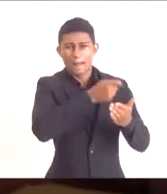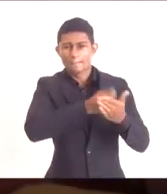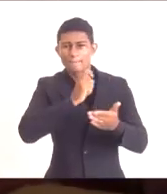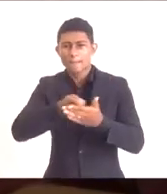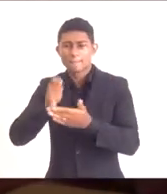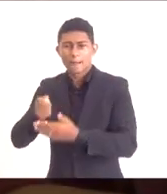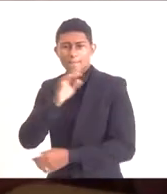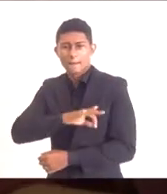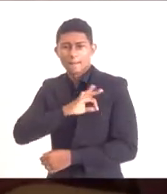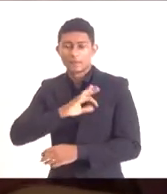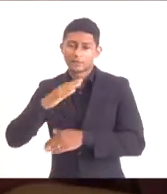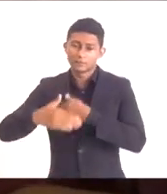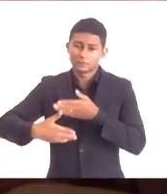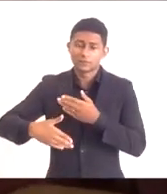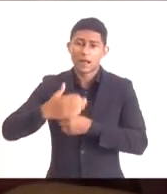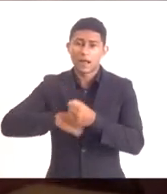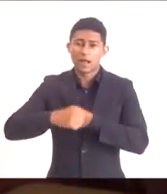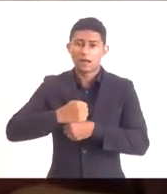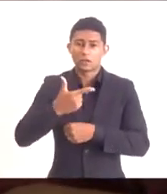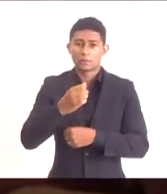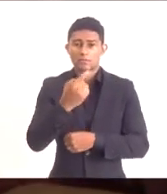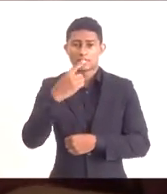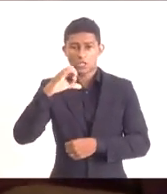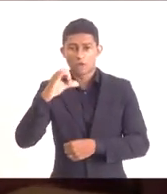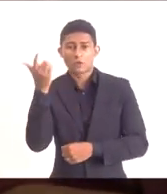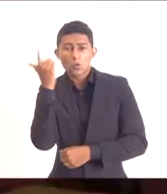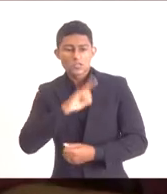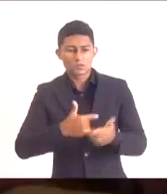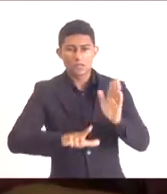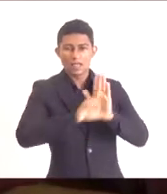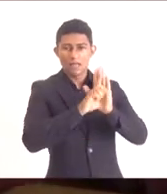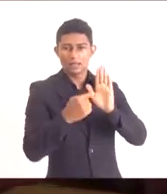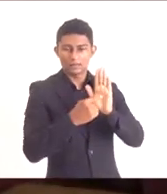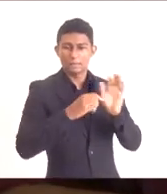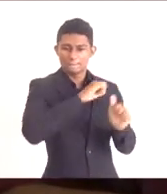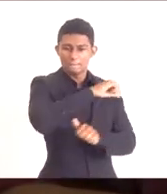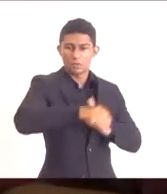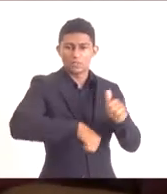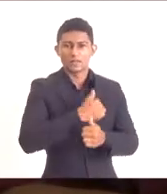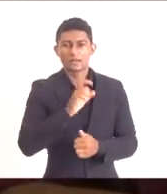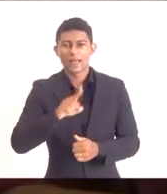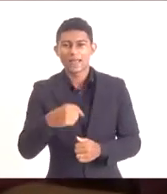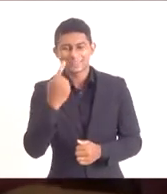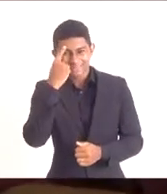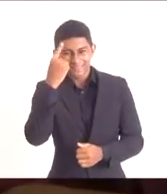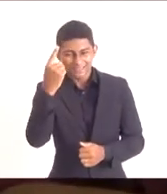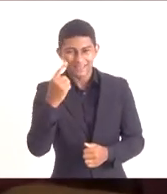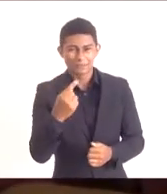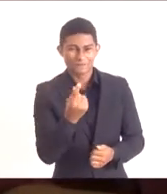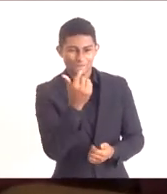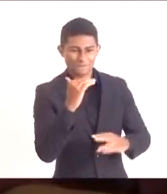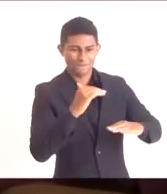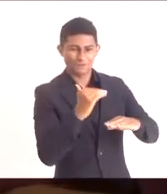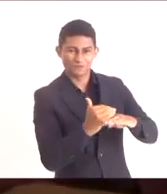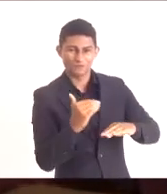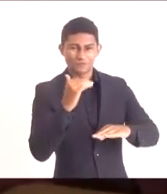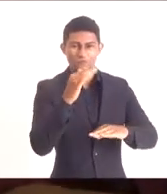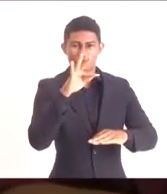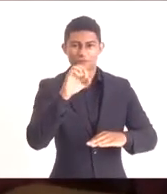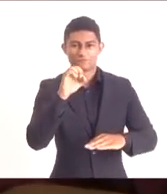modificações no ano de 19, também na nossa legislação, do Fundo de Estabilização Fuscal, que virou o